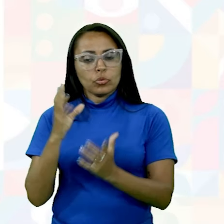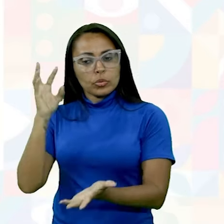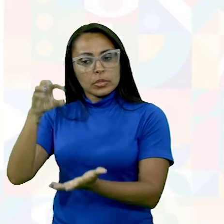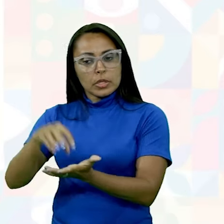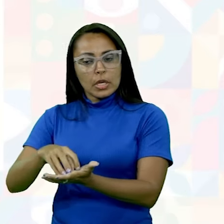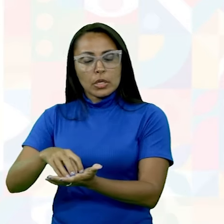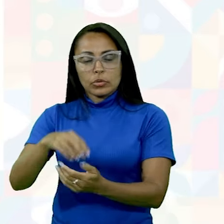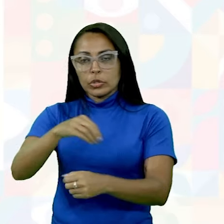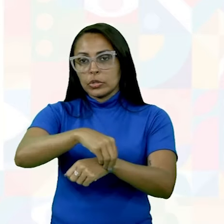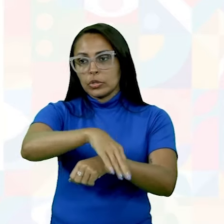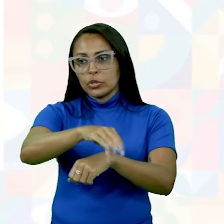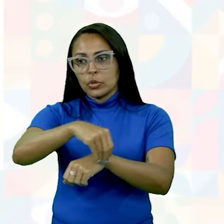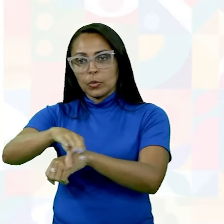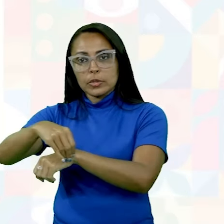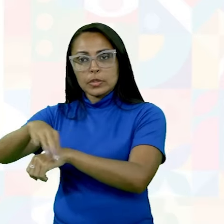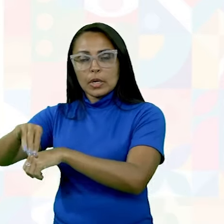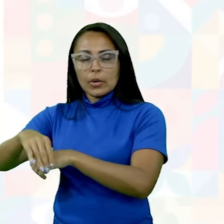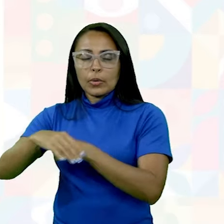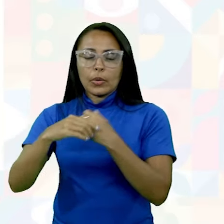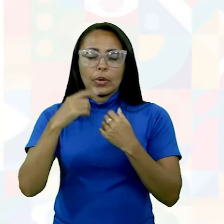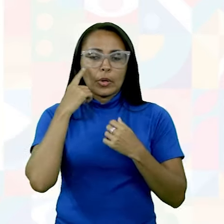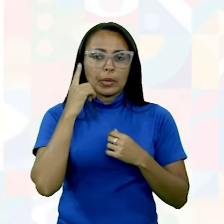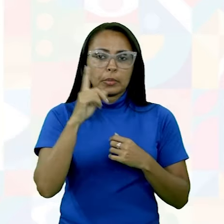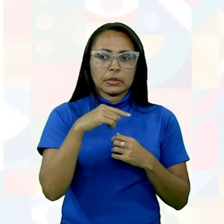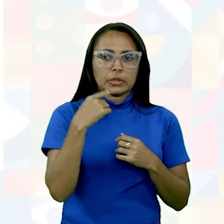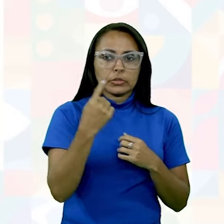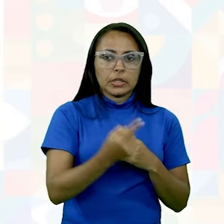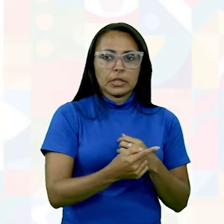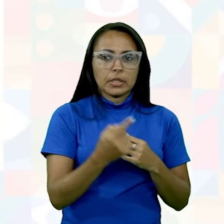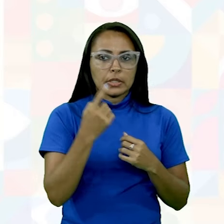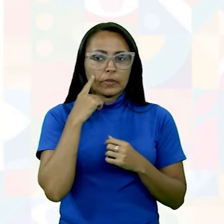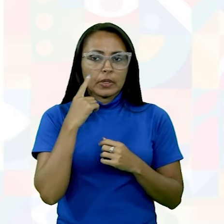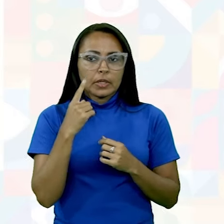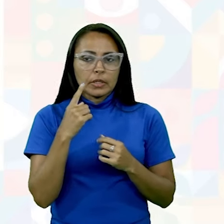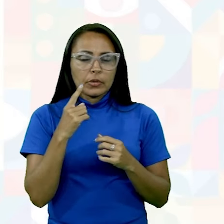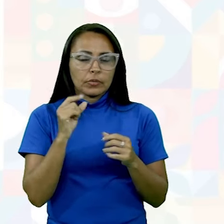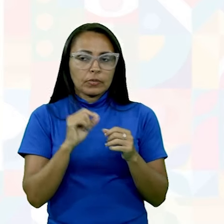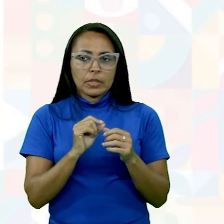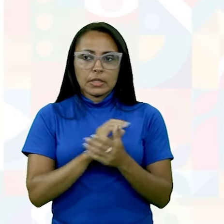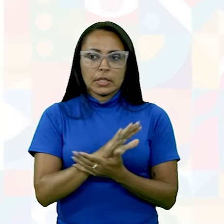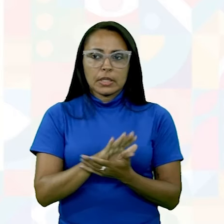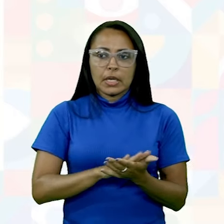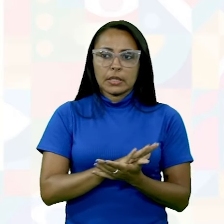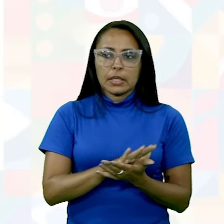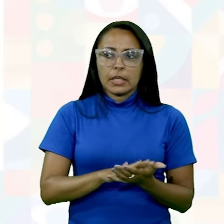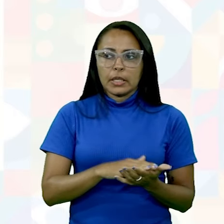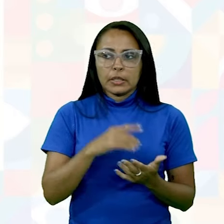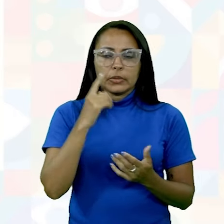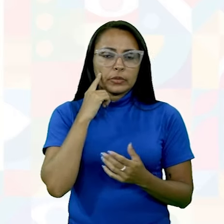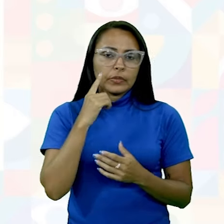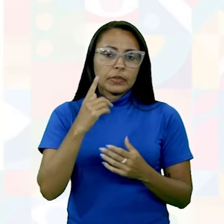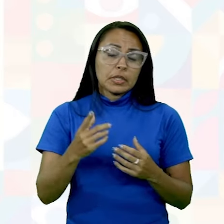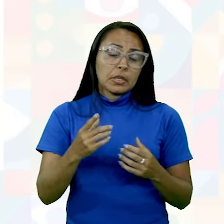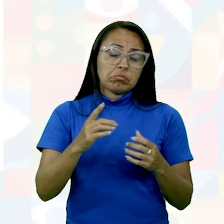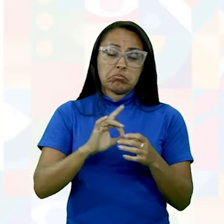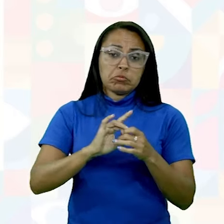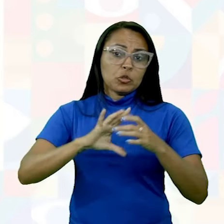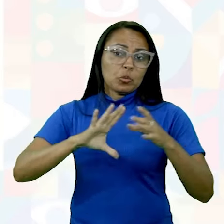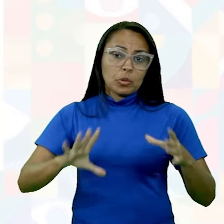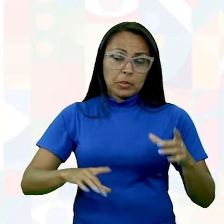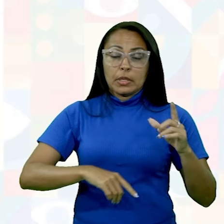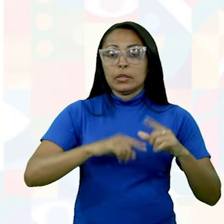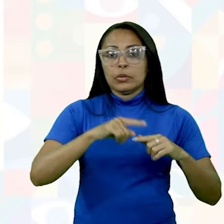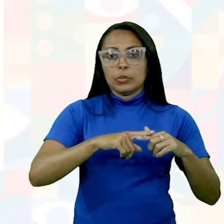transmitido a operação de estoque de armazenagem e vai verificar a disponibilidade daquele material.